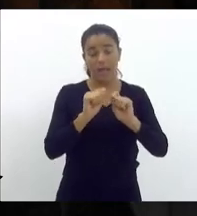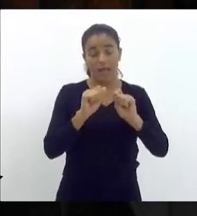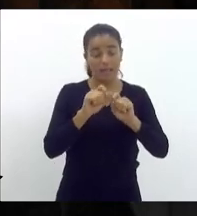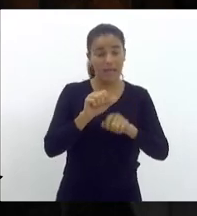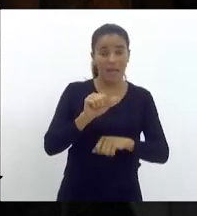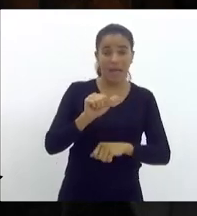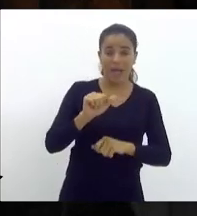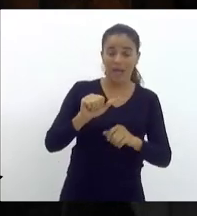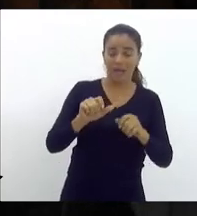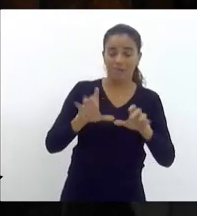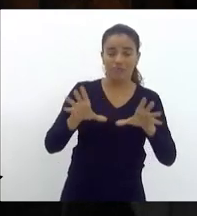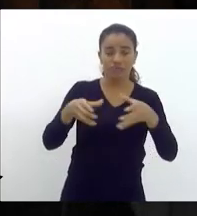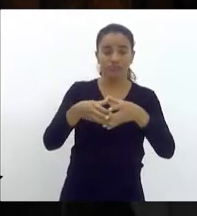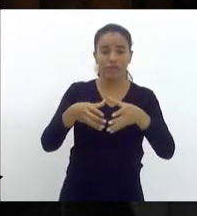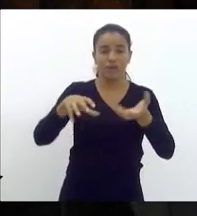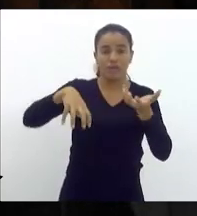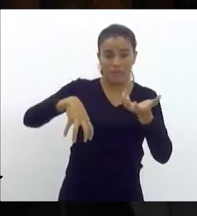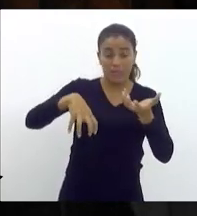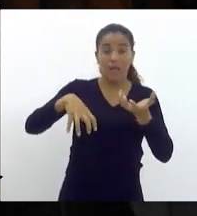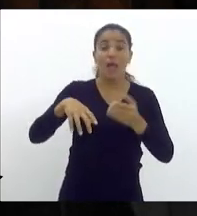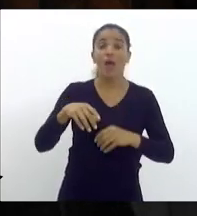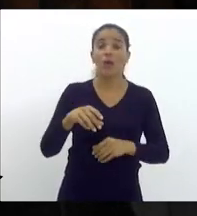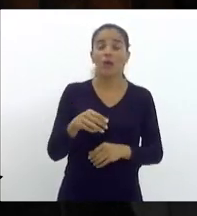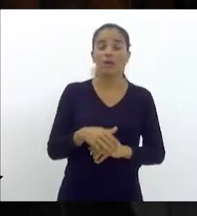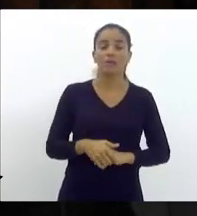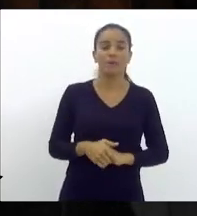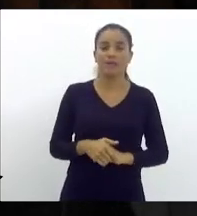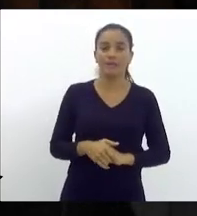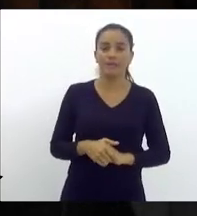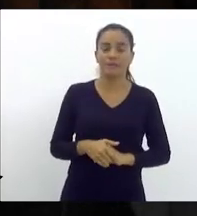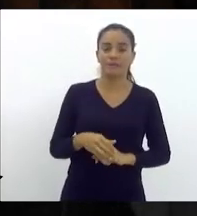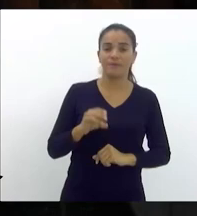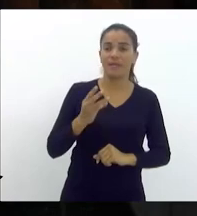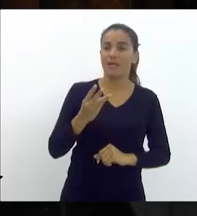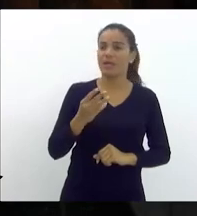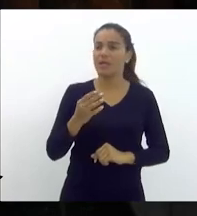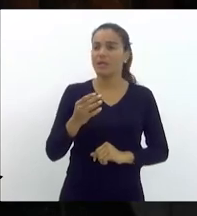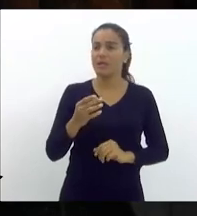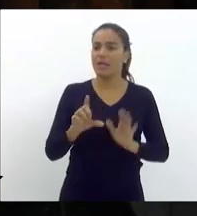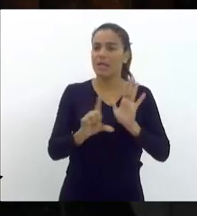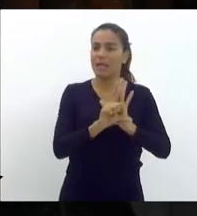a lei federal 11.738 de 2008,